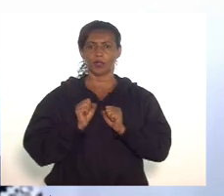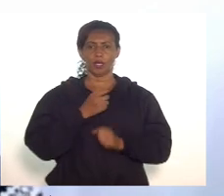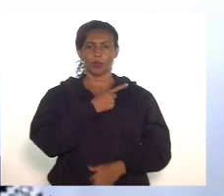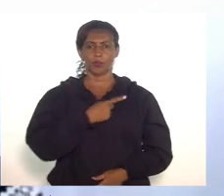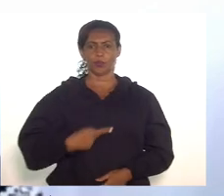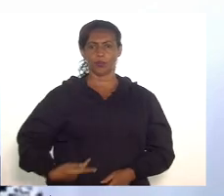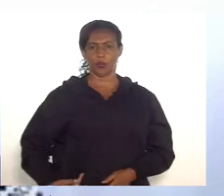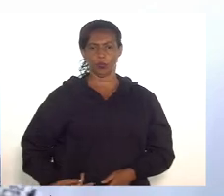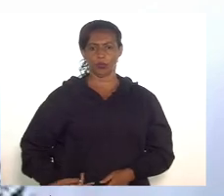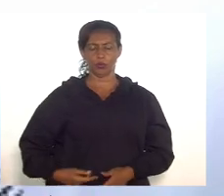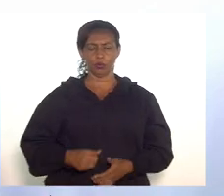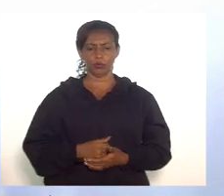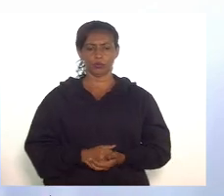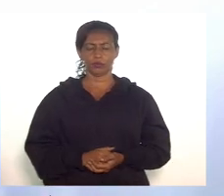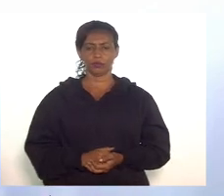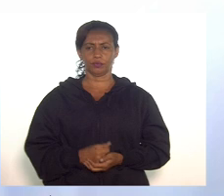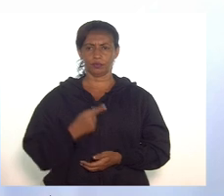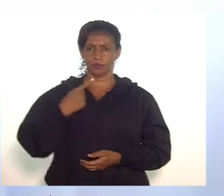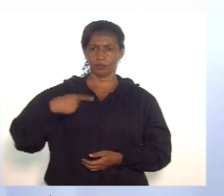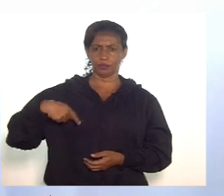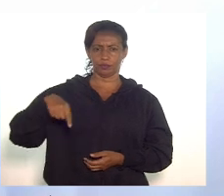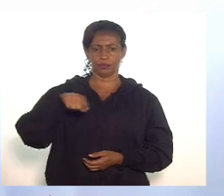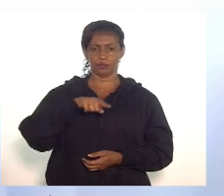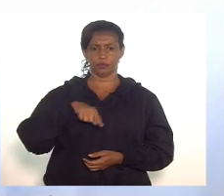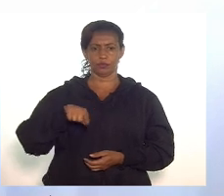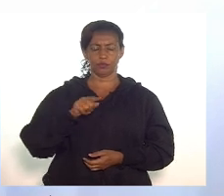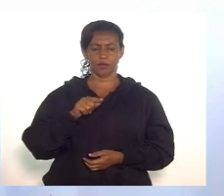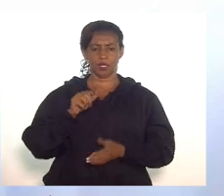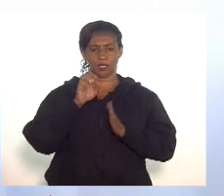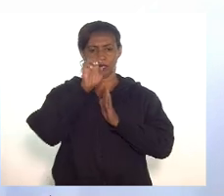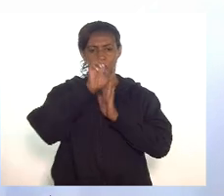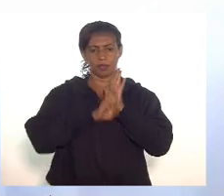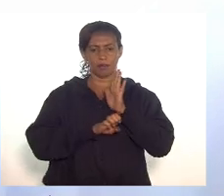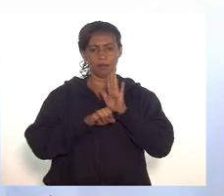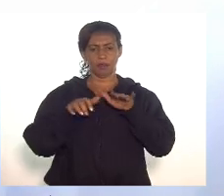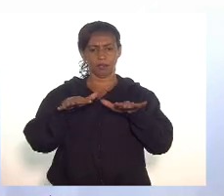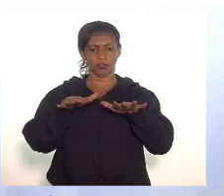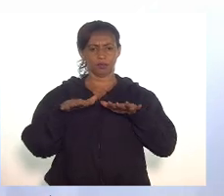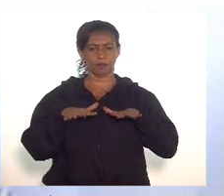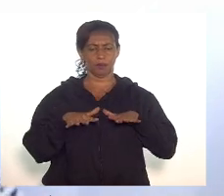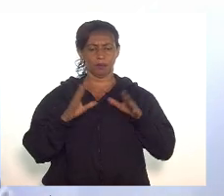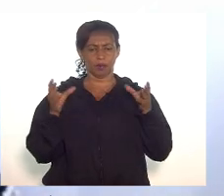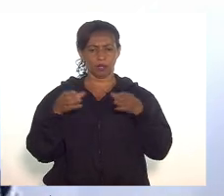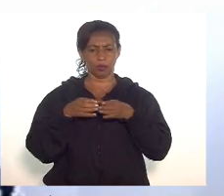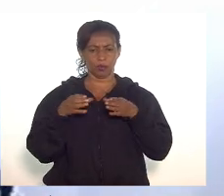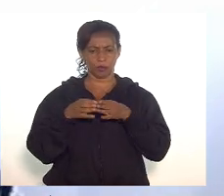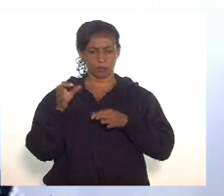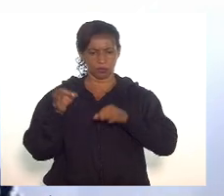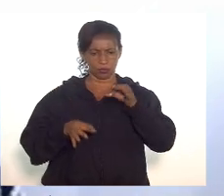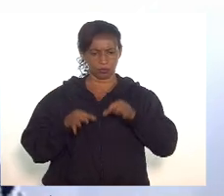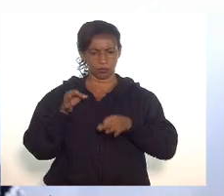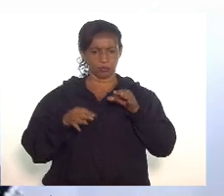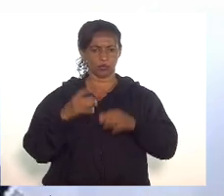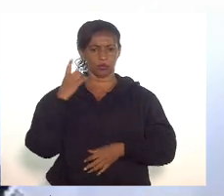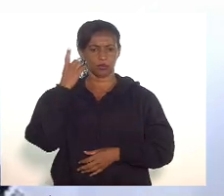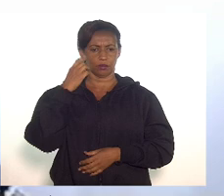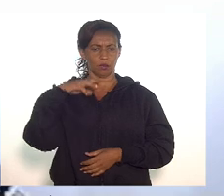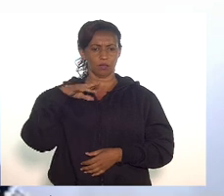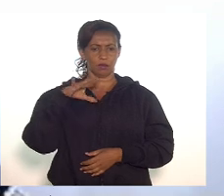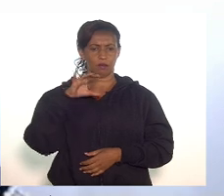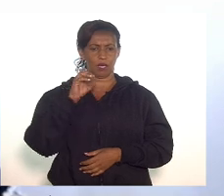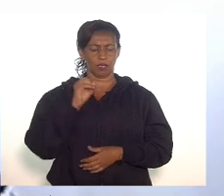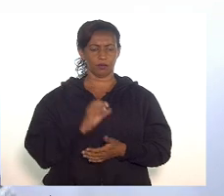Pendente de parecer da Comissão de Constituição e Justiça, as emendas de plenário. Pega a Comissão de Constituição e Justiça, deputado Márcio